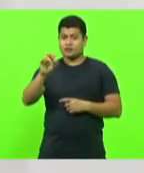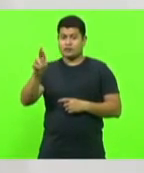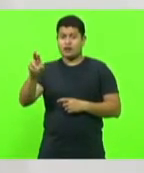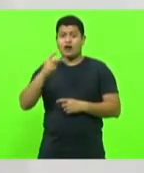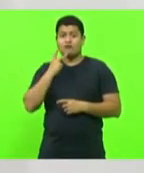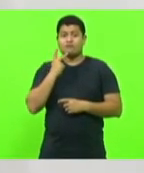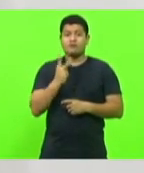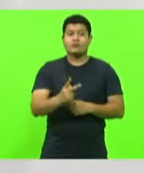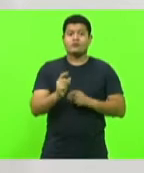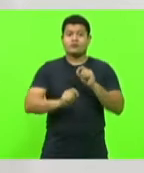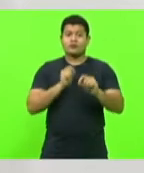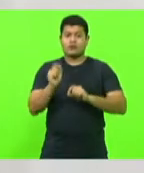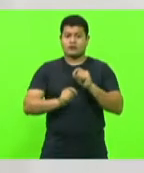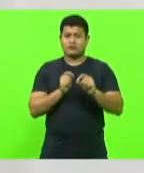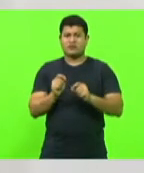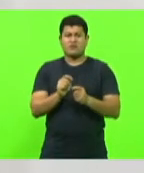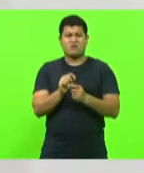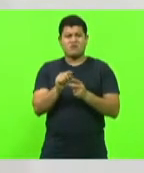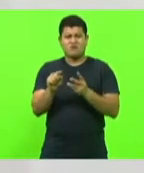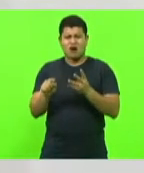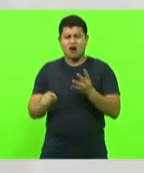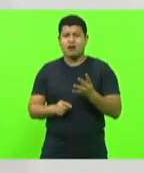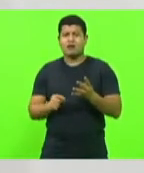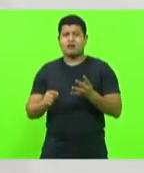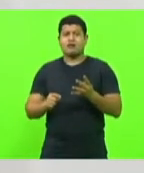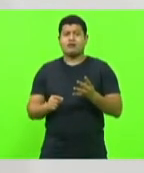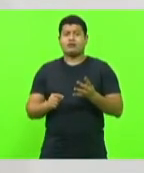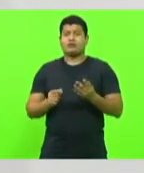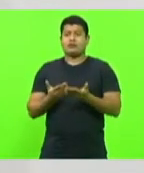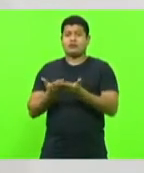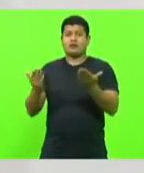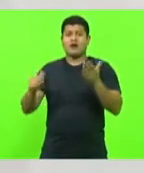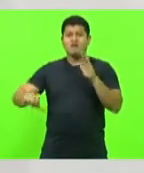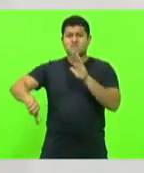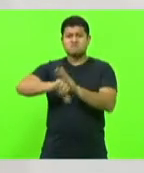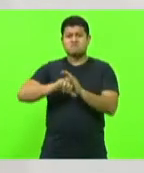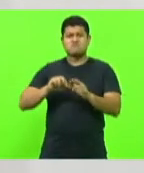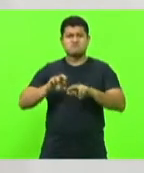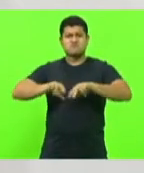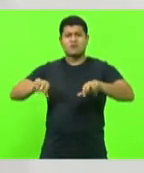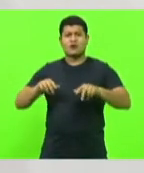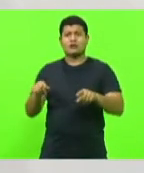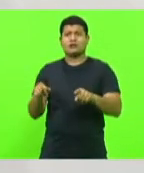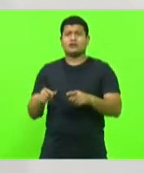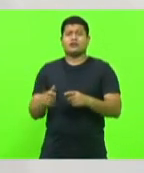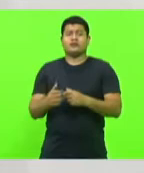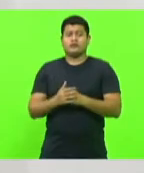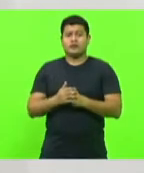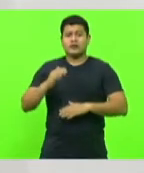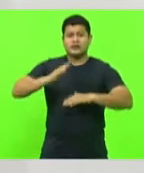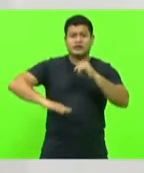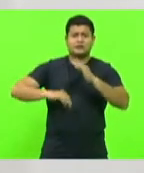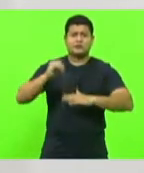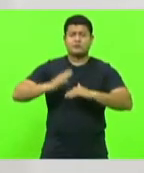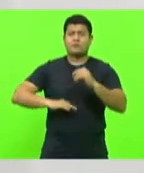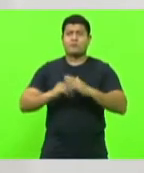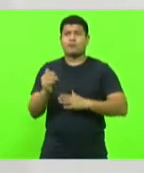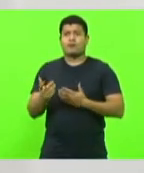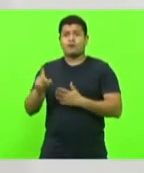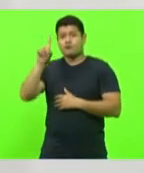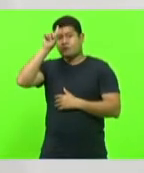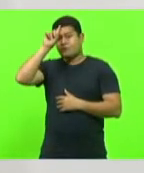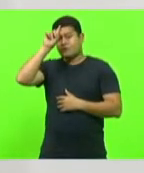de condutas criminosas, desumanas e assassinas por parte do hospital